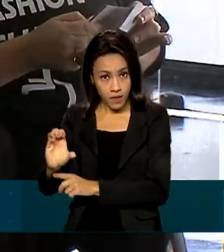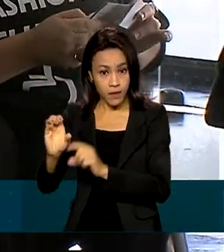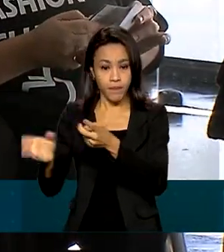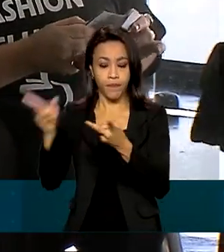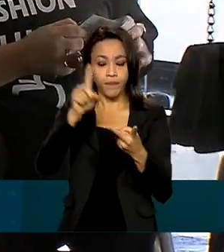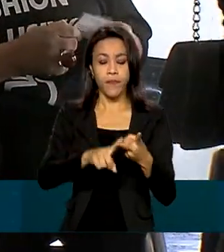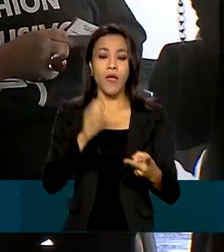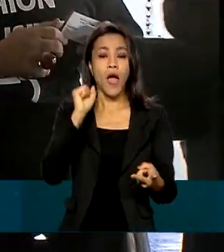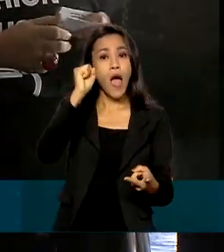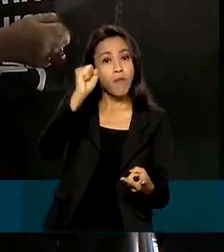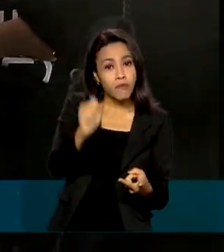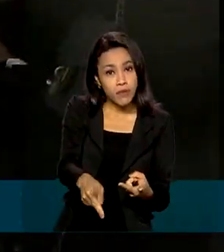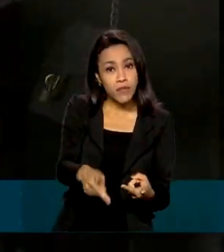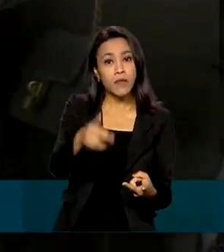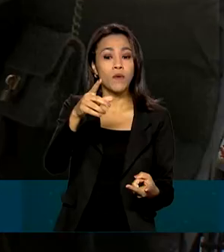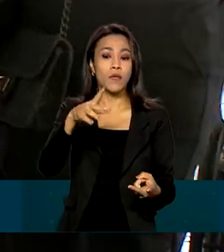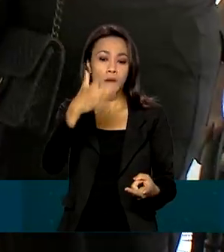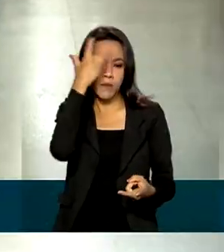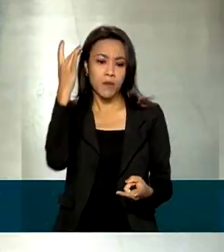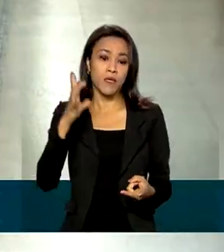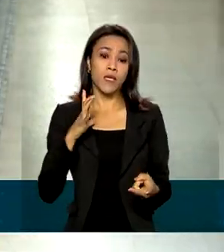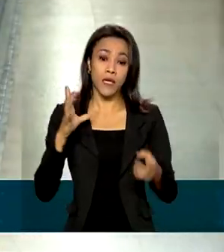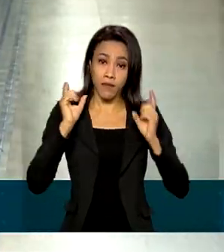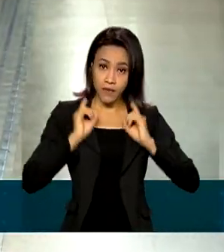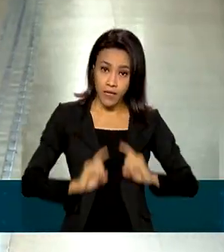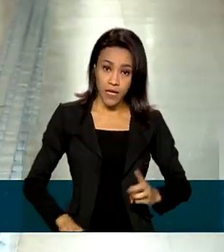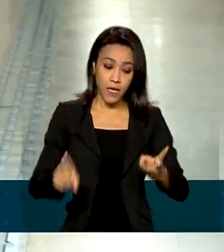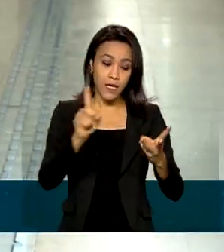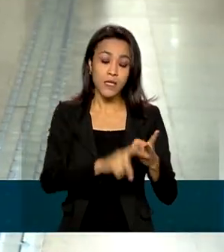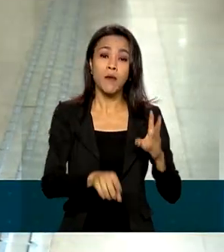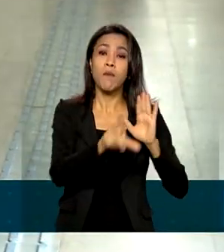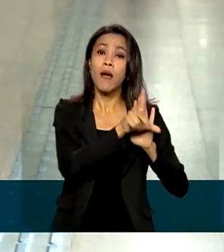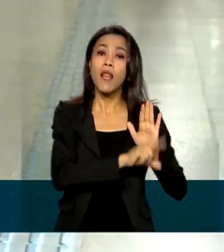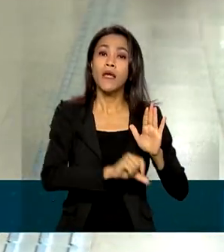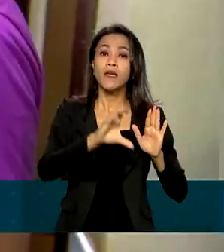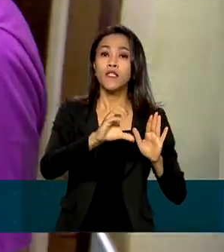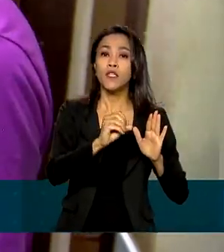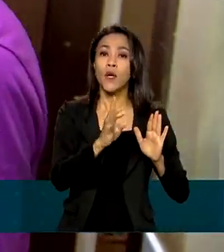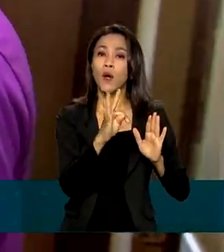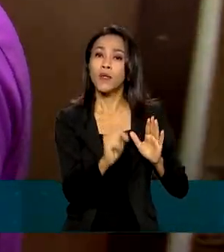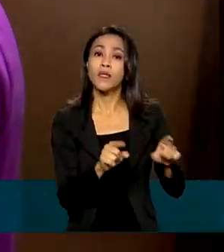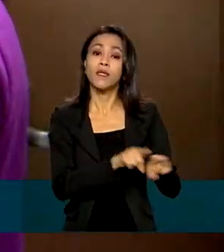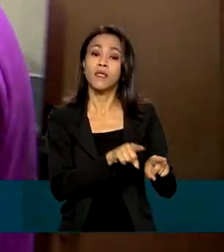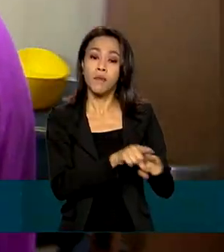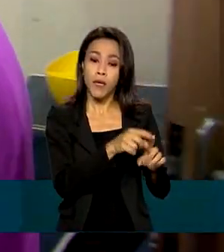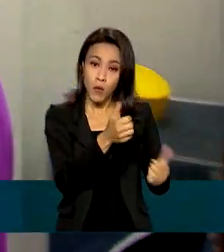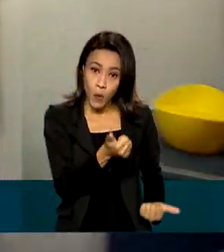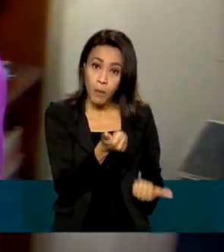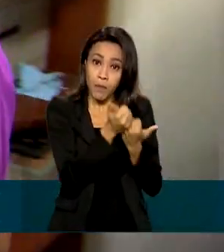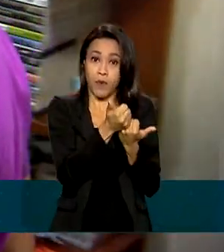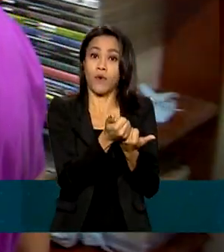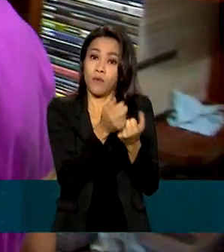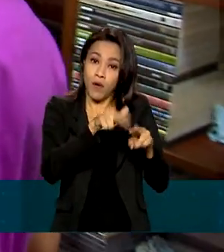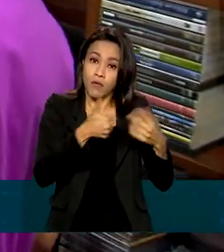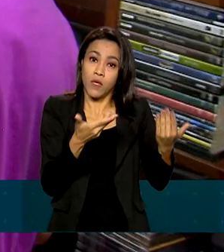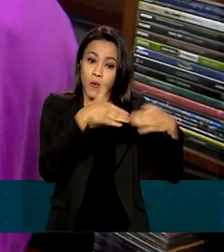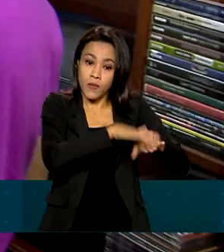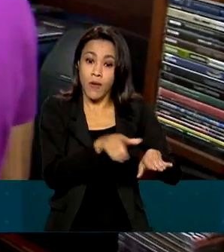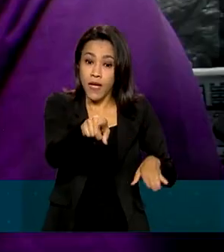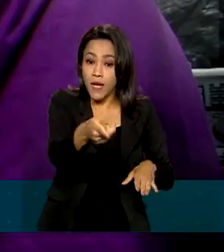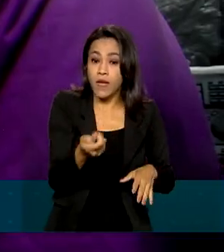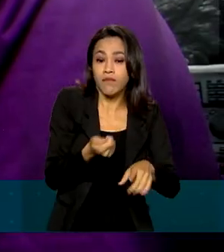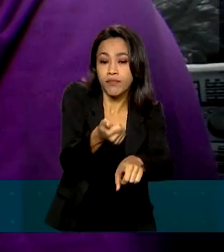Aposentadoria de Trabalhador com Deficiência, Lei de Cotas e Auxílio Inclusão. O Ismael recebe o BPC há 26